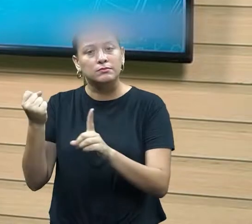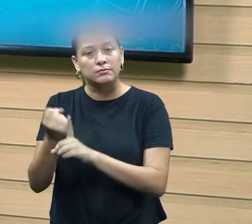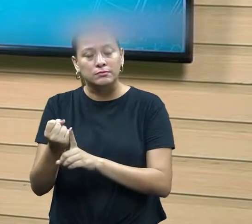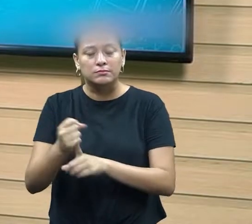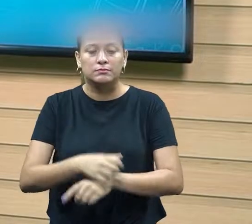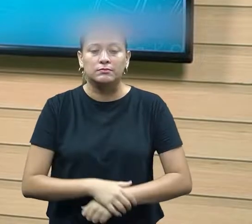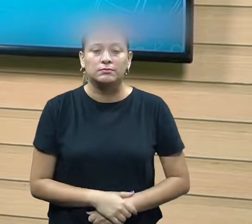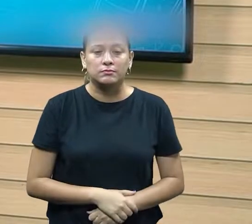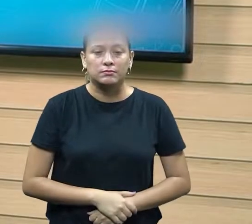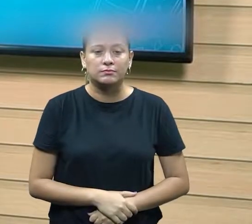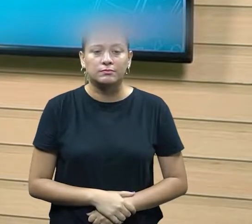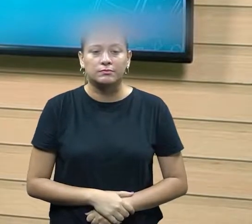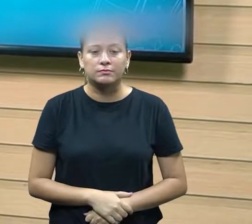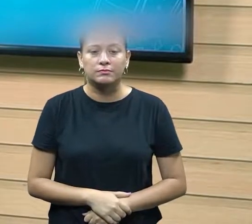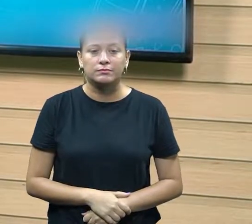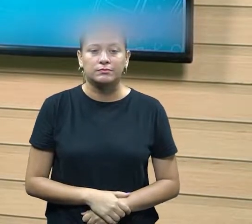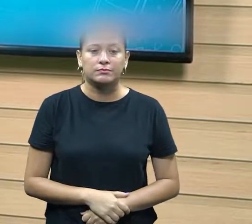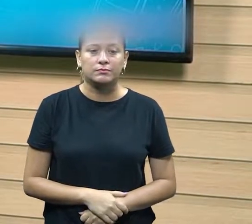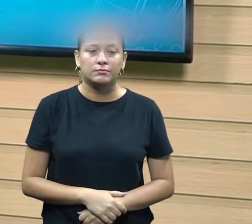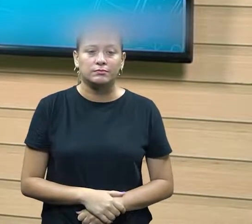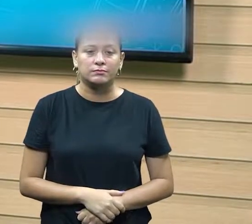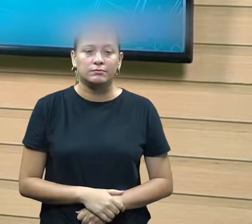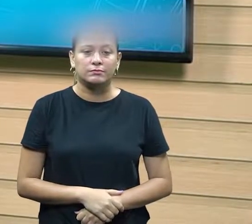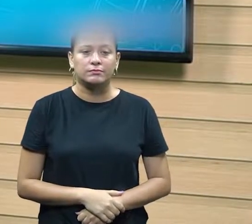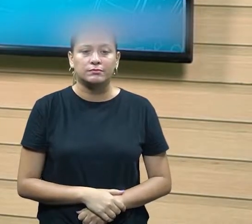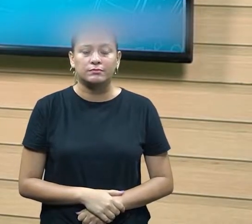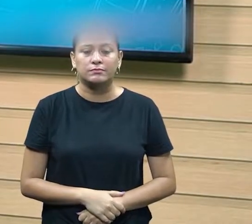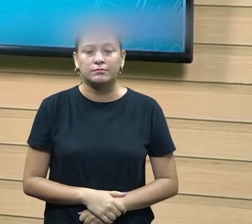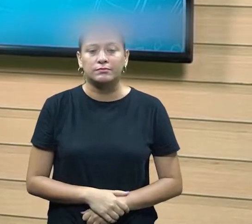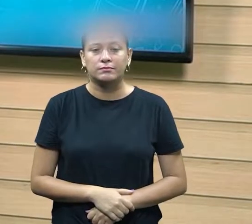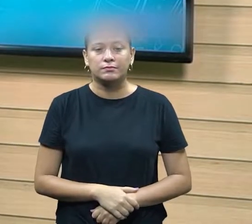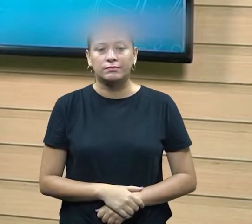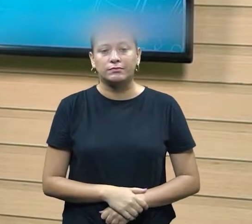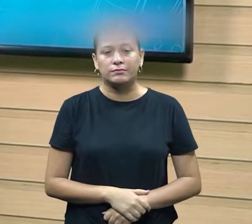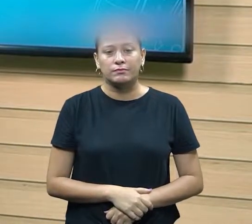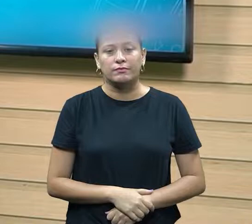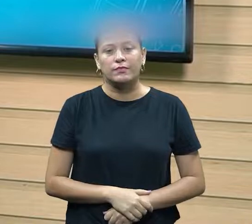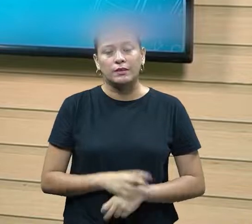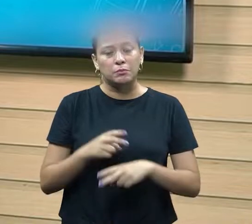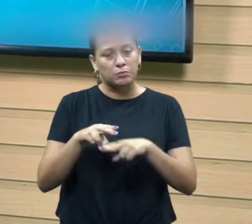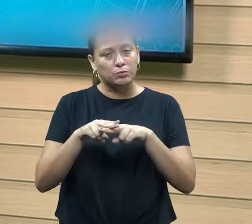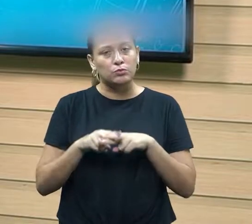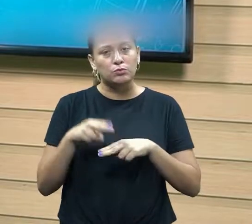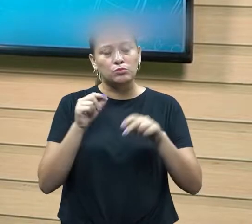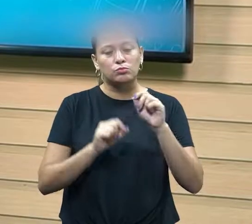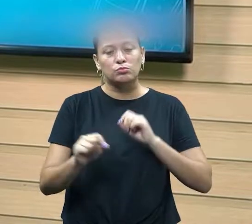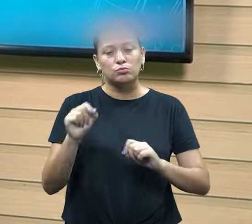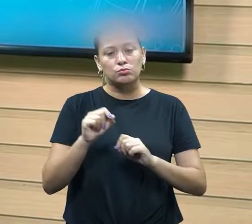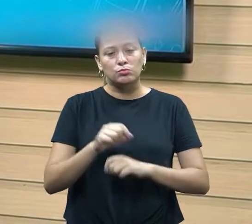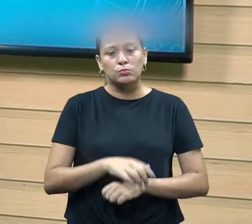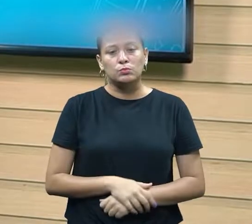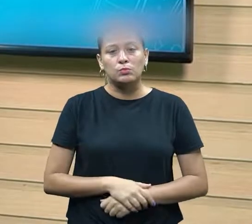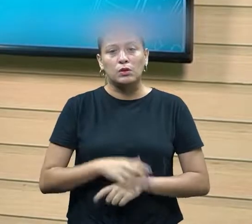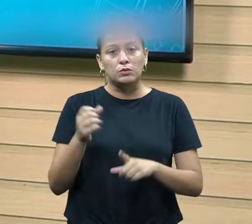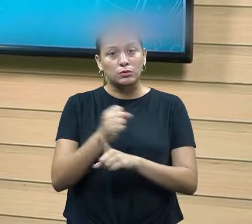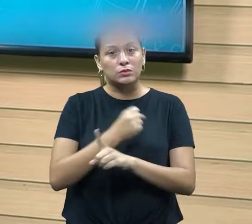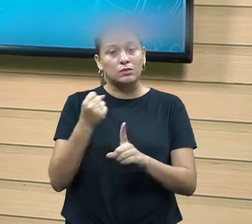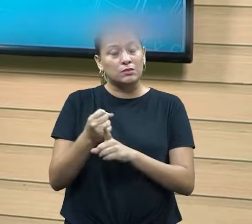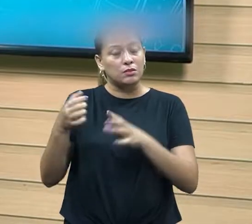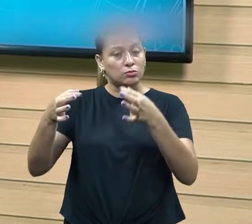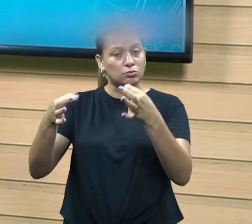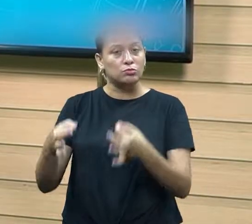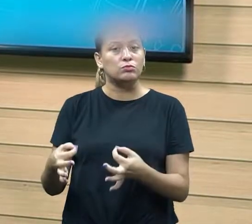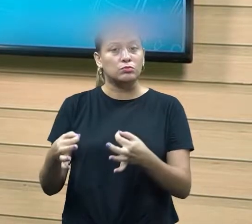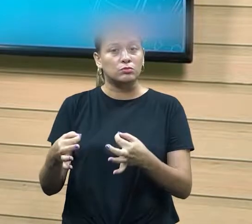pensa que não mas está aí por isso para que a gente possa ter uma sociedade justa é